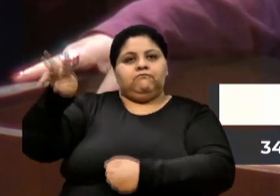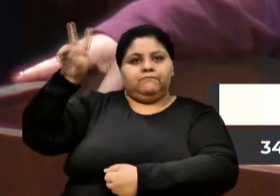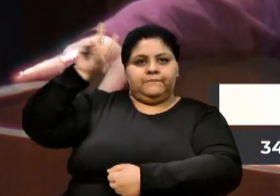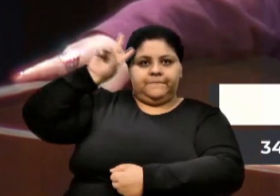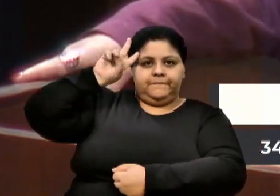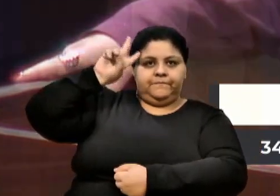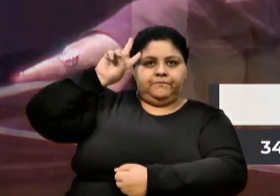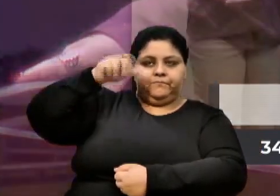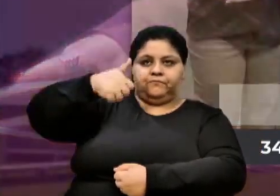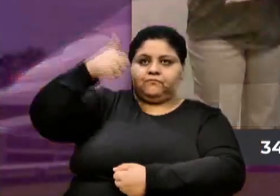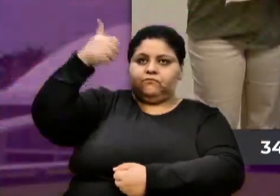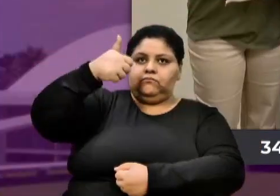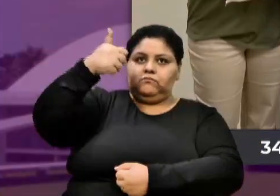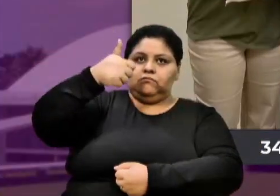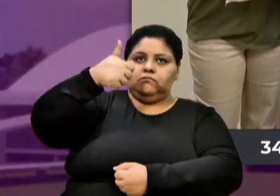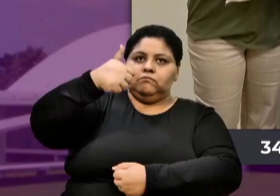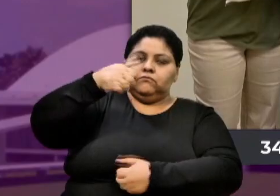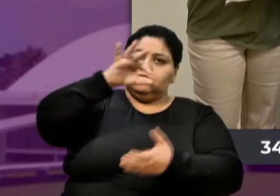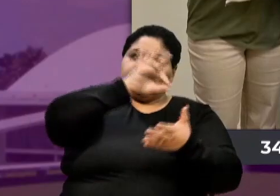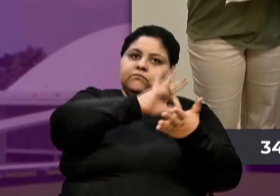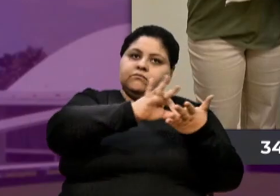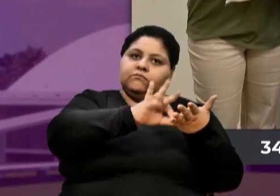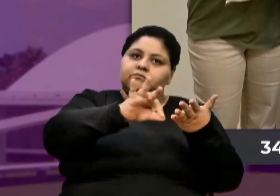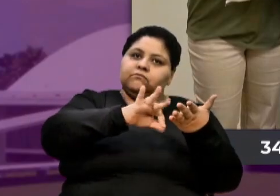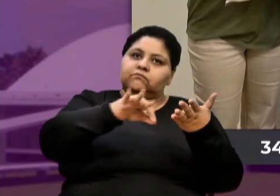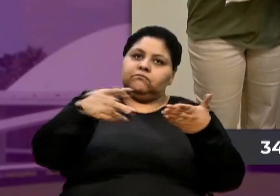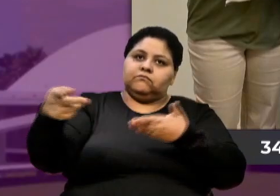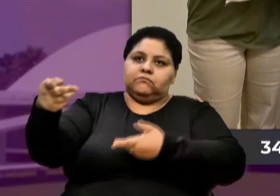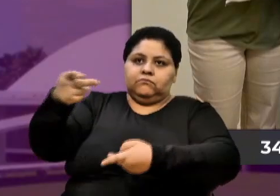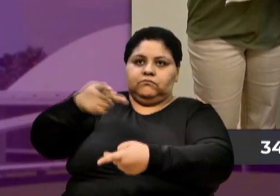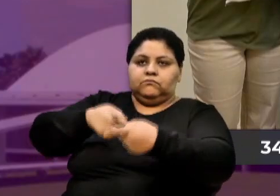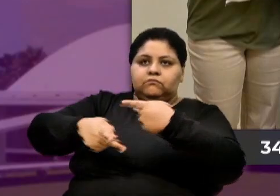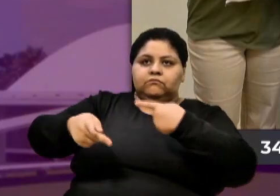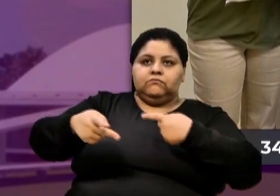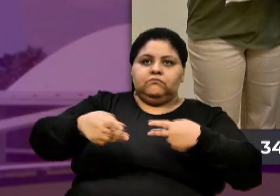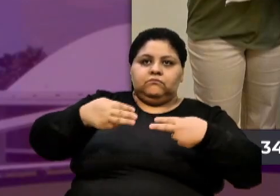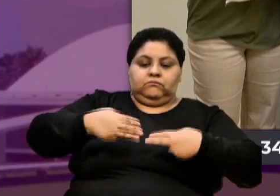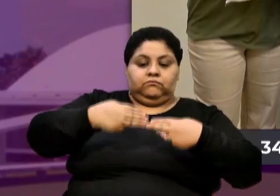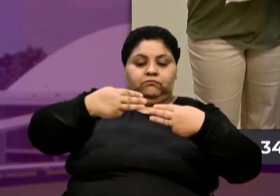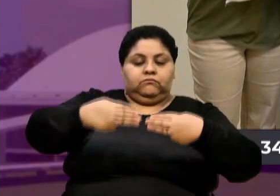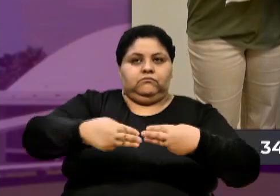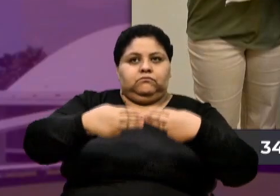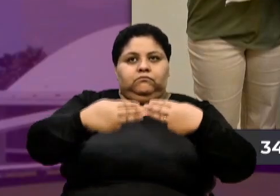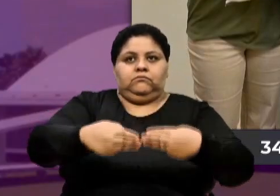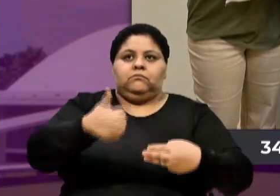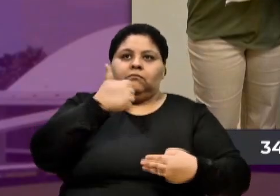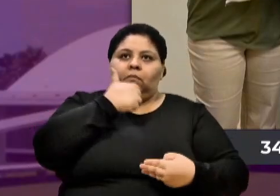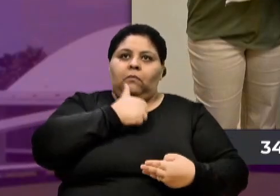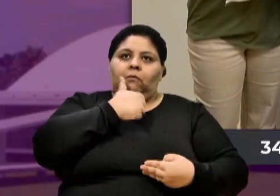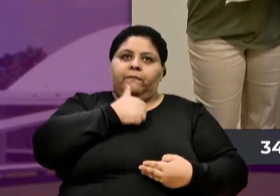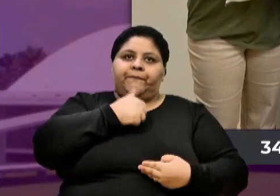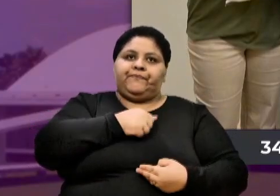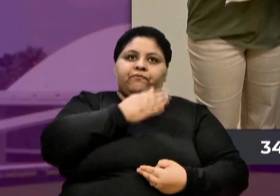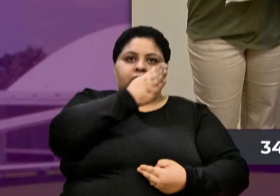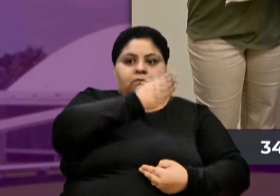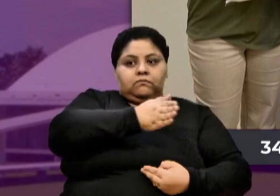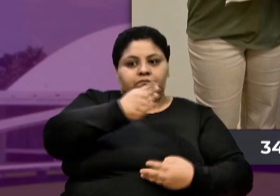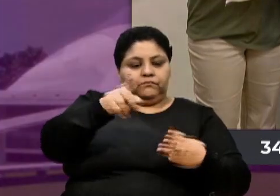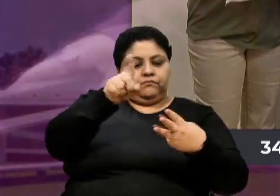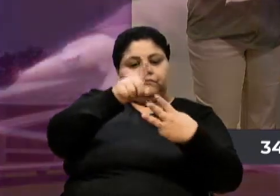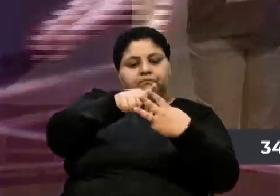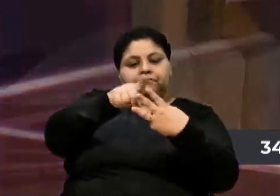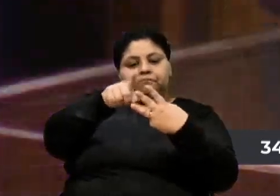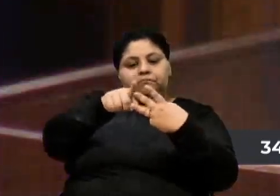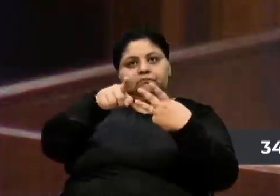primeira agenda, eu estive no Ministério das Mulheres, o Ministério das Mulheres, ele é dividido em três secretarias. secretarias.